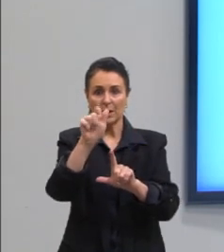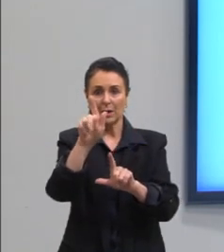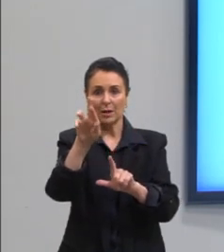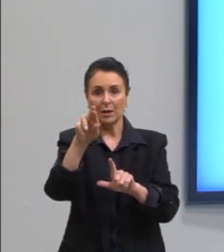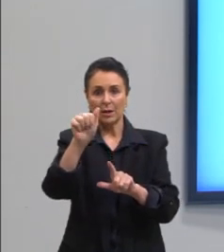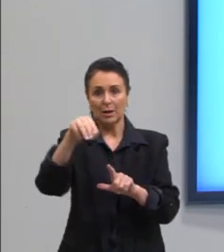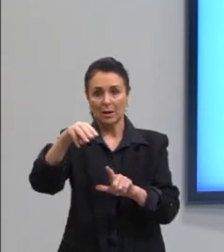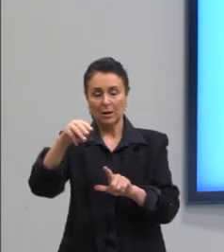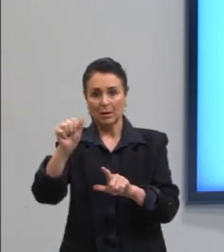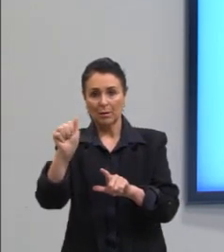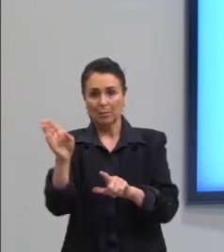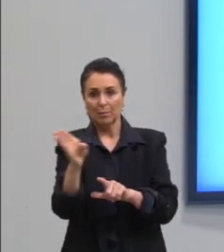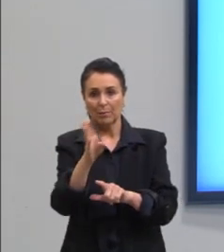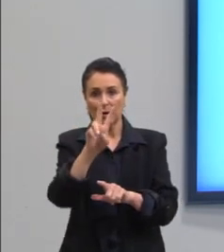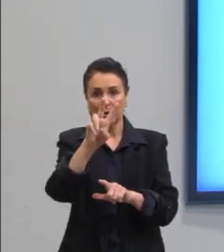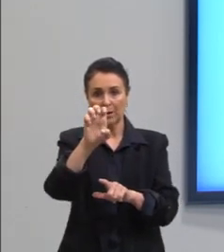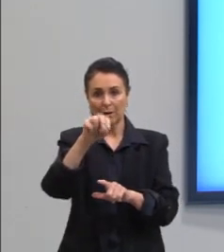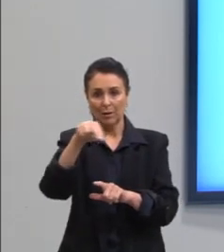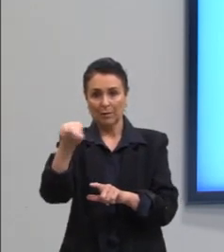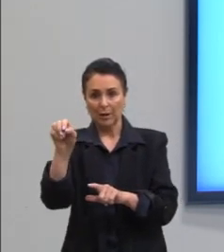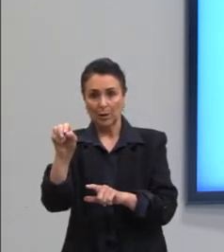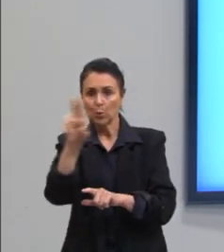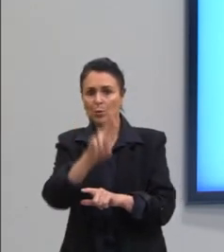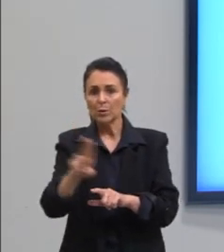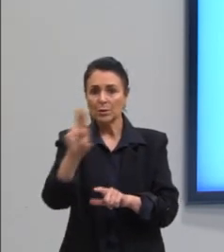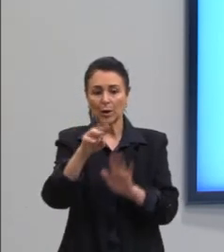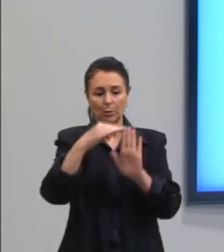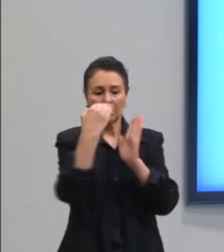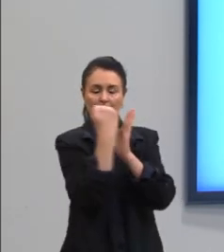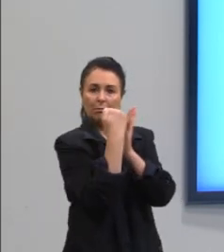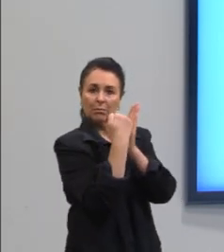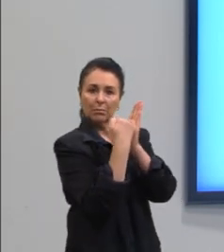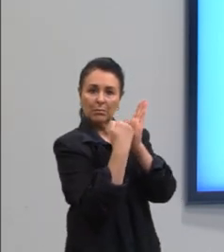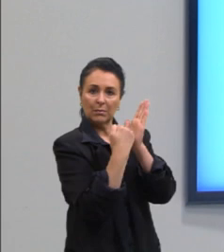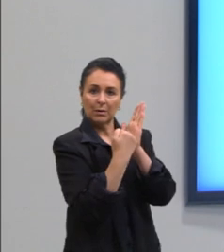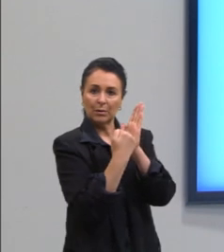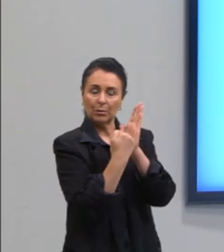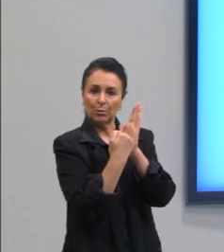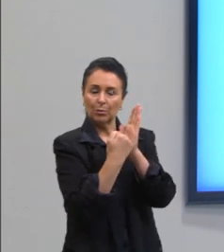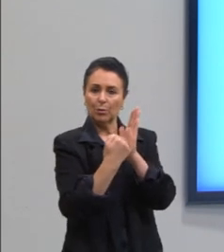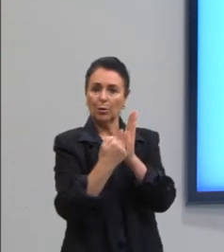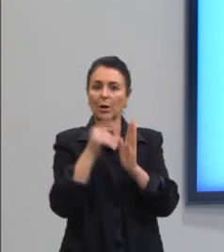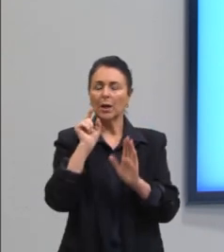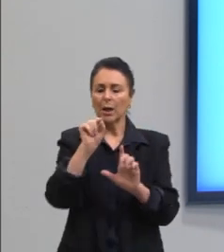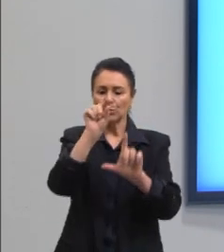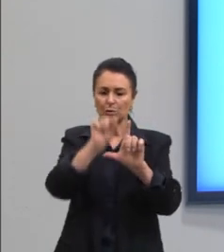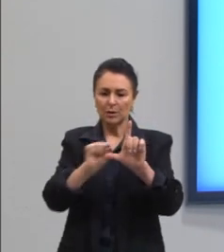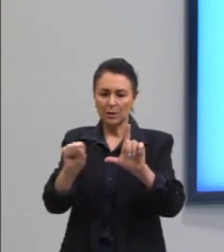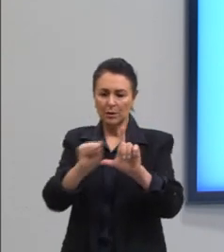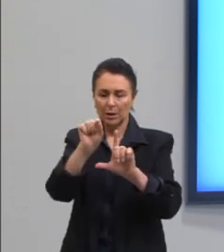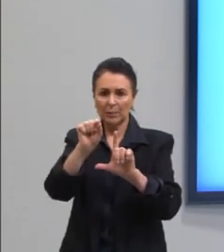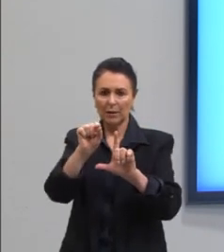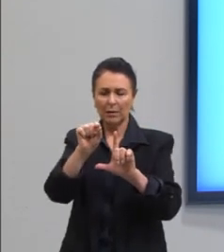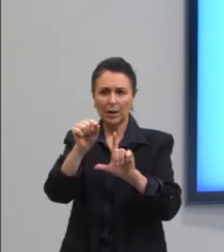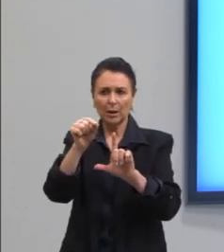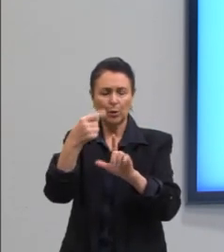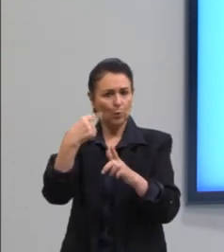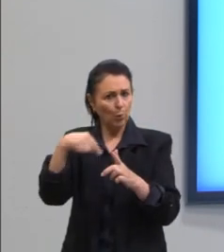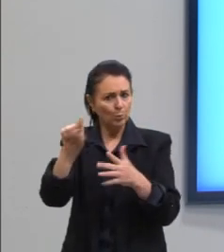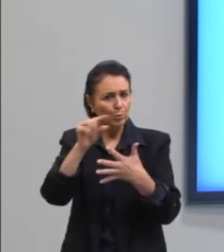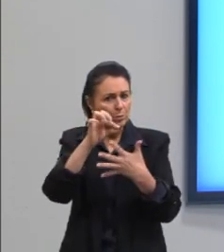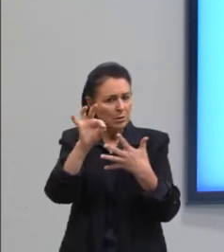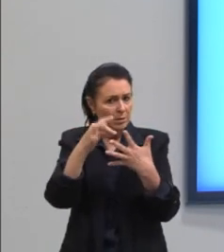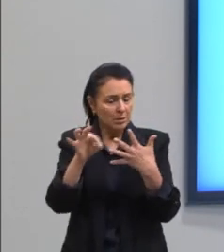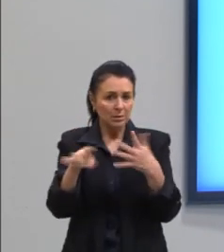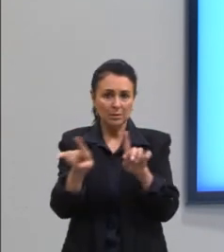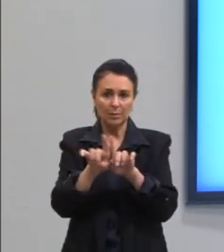listando-se os elementos dos conjuntos. Então, o diagrama é uma possibilidade, listar é outra possibilidade. Por exemplo, eu posso